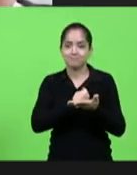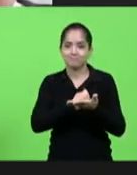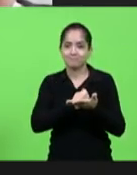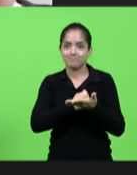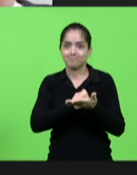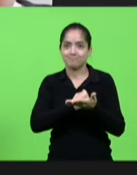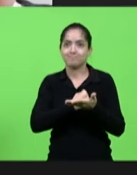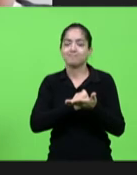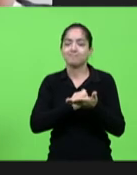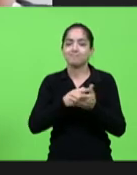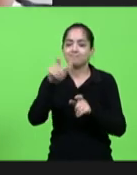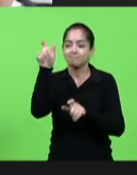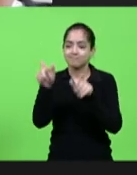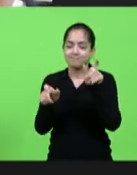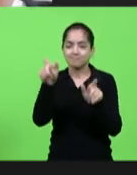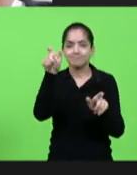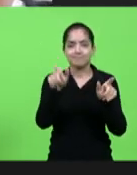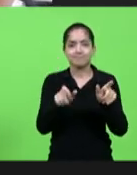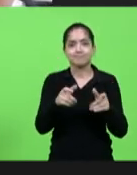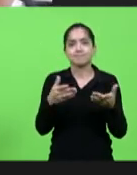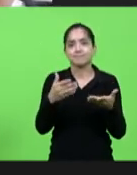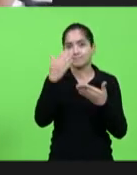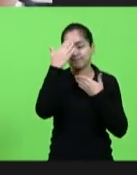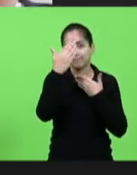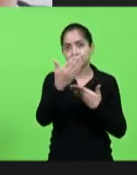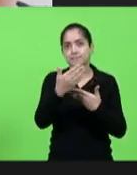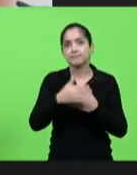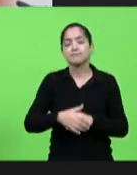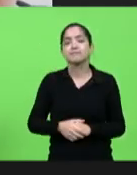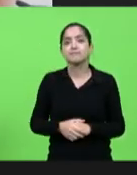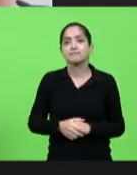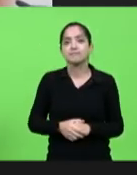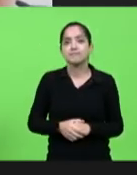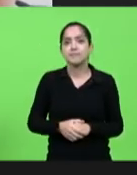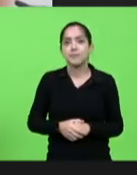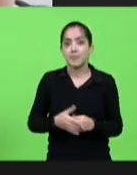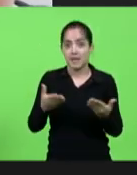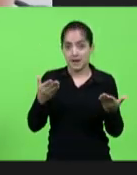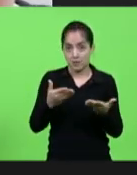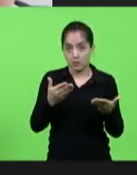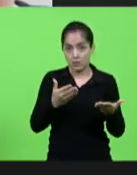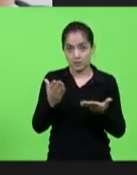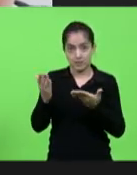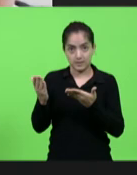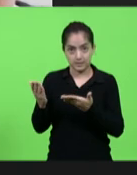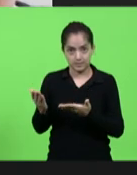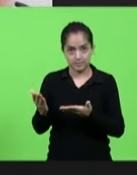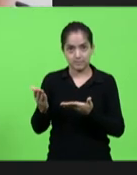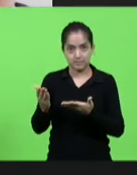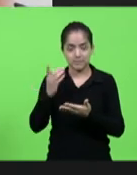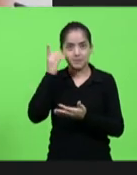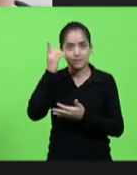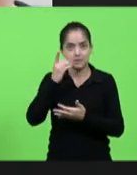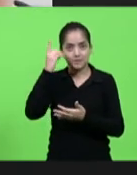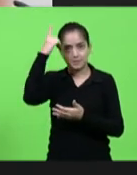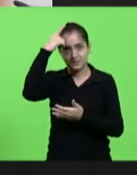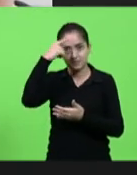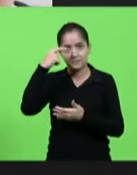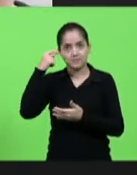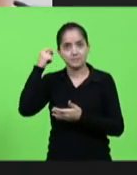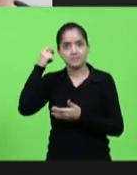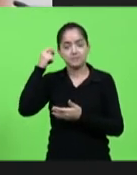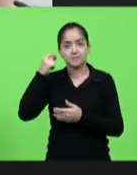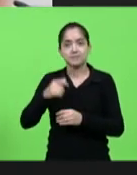nossos usuários nos dias de hoje muito obrigada obrigada Norma e eu passo a palavra agora a nossa colega deputada Dirce quer se